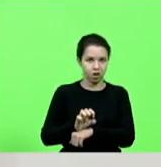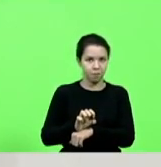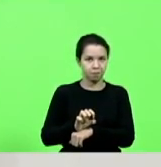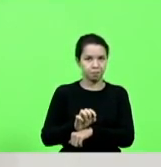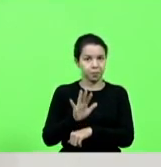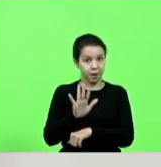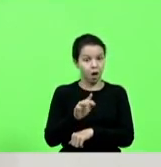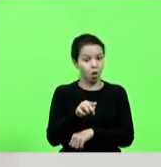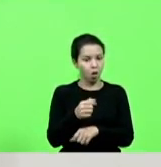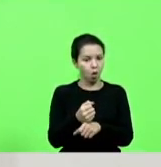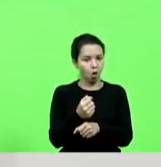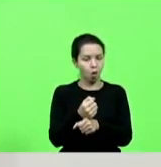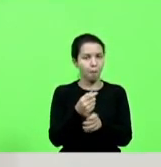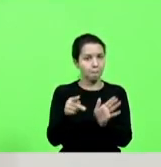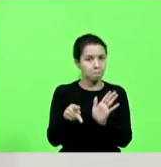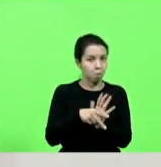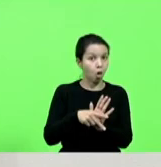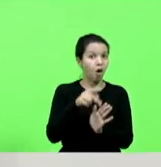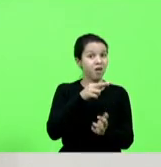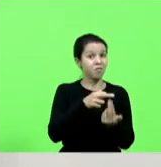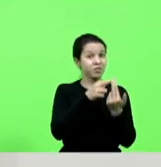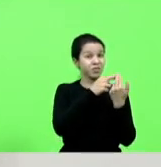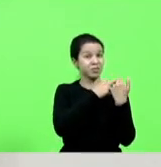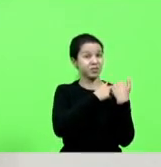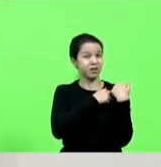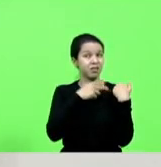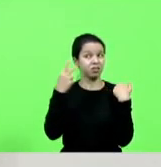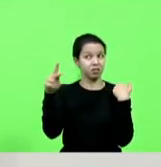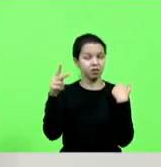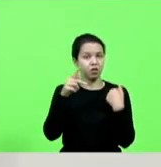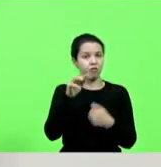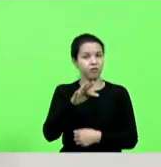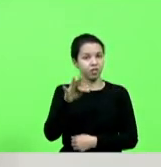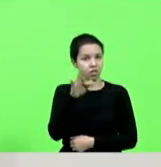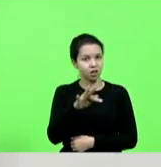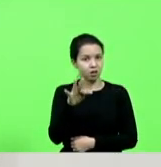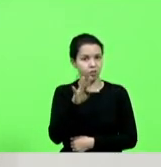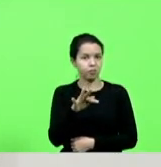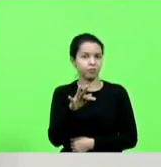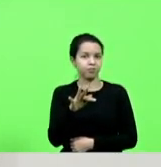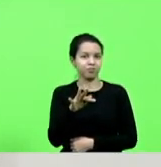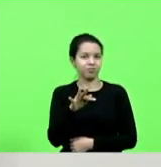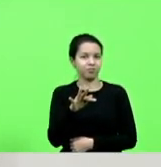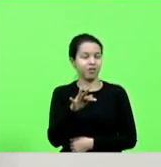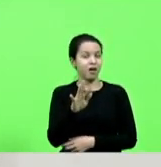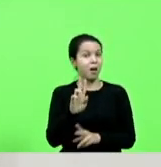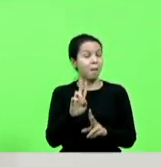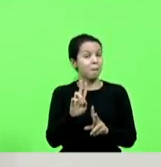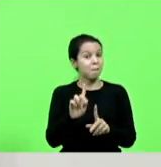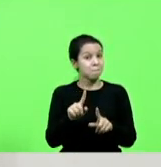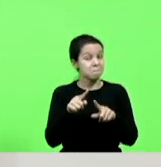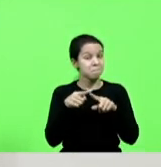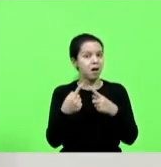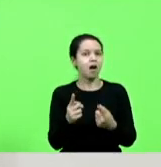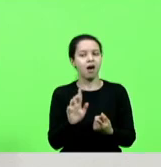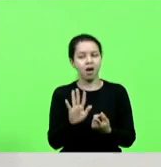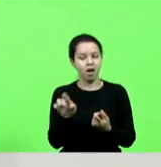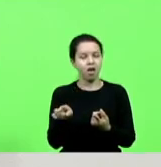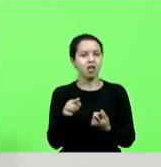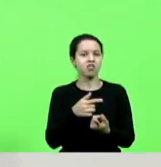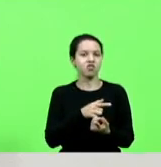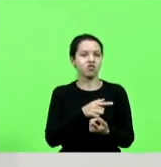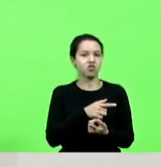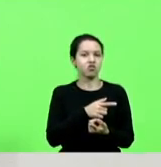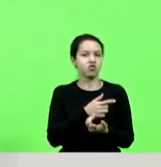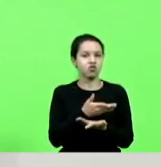porém porém o estado das SCs não